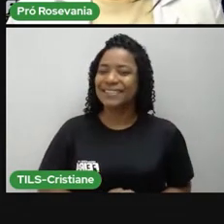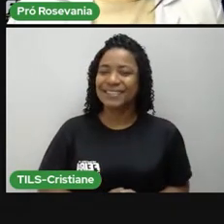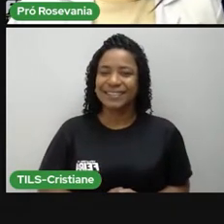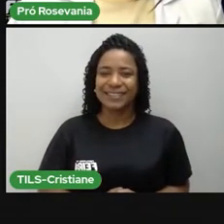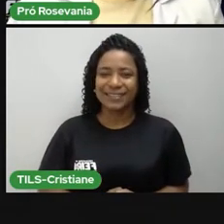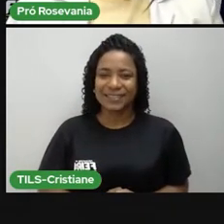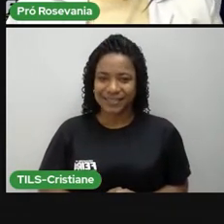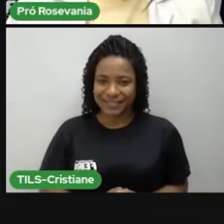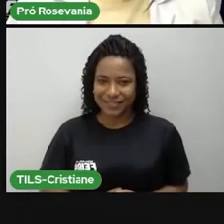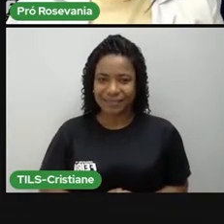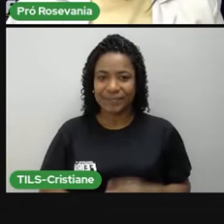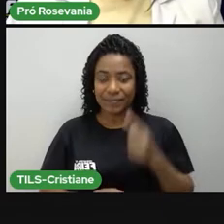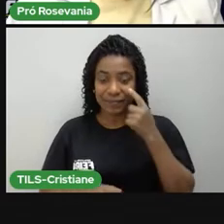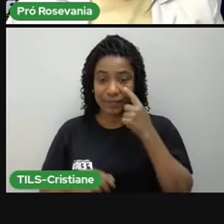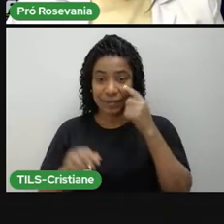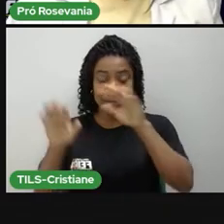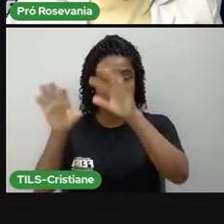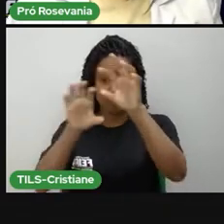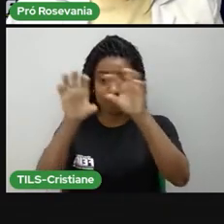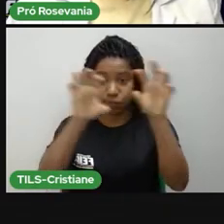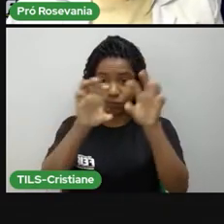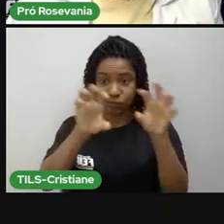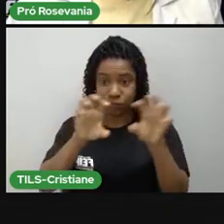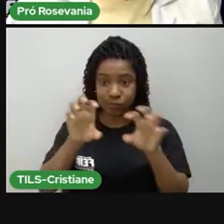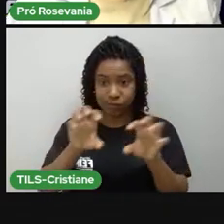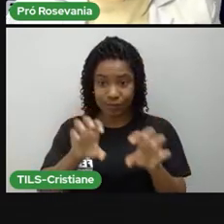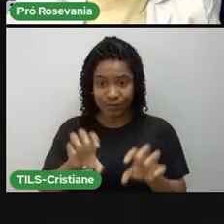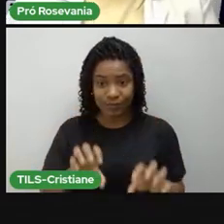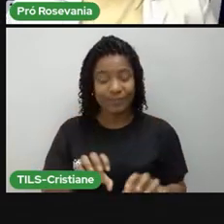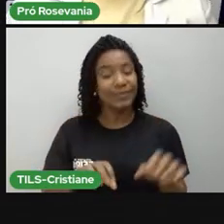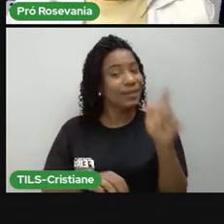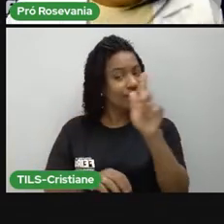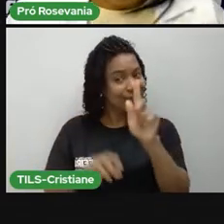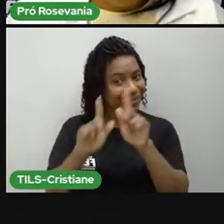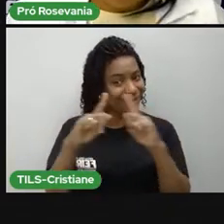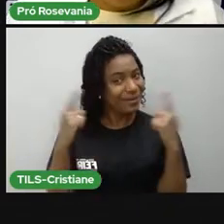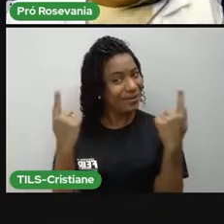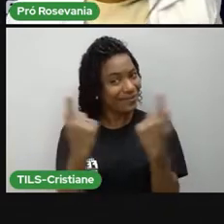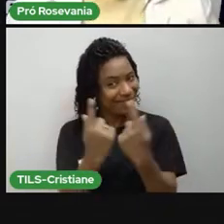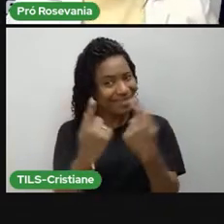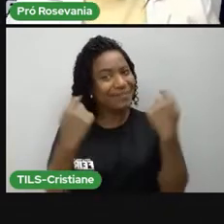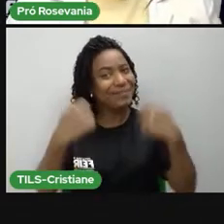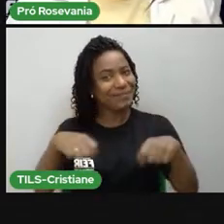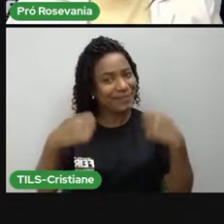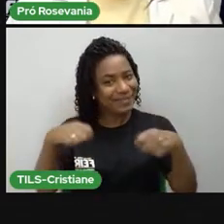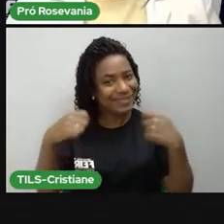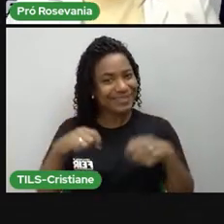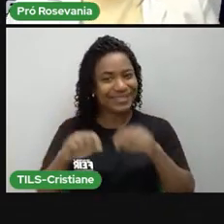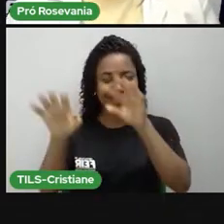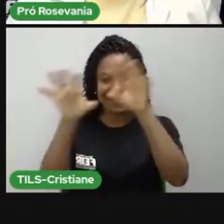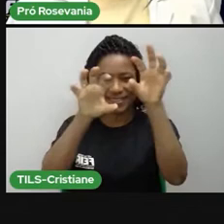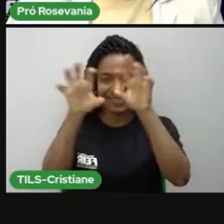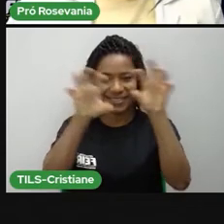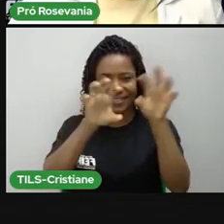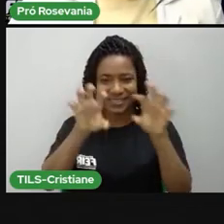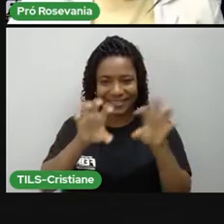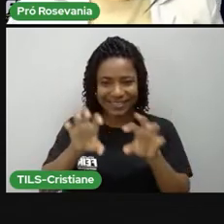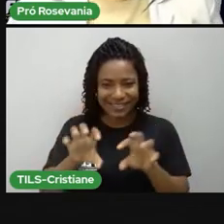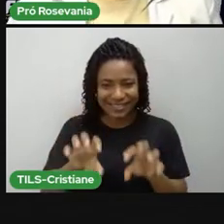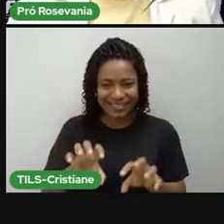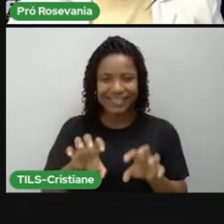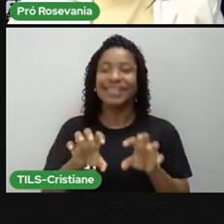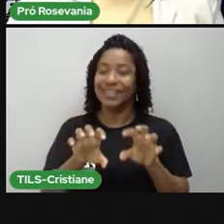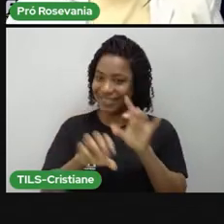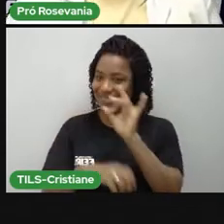aqui, dei uma setorizadazinha, né, porque você sabe, a aula de geografia, a gente não pode deixar, né, de localizar os fenômenos nas